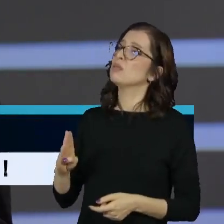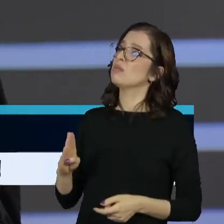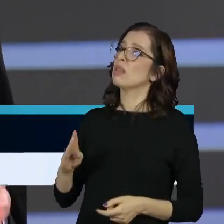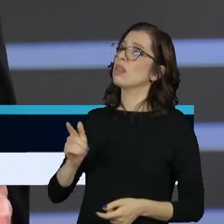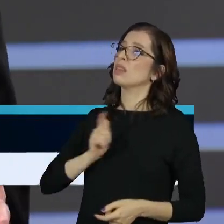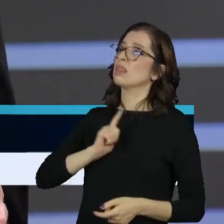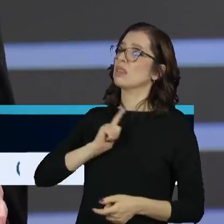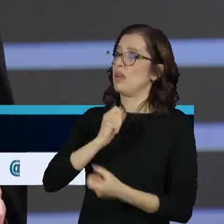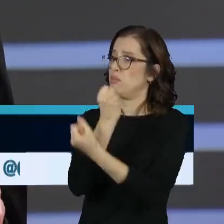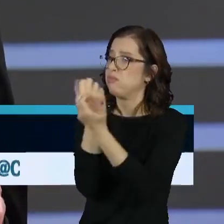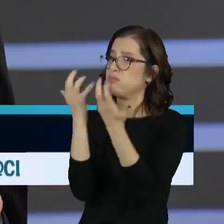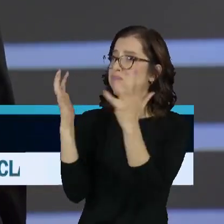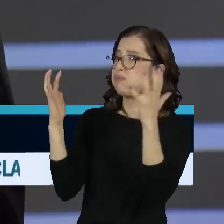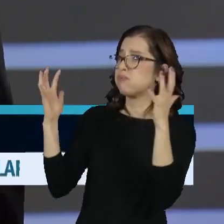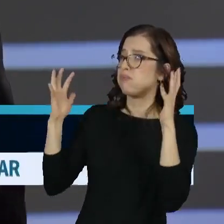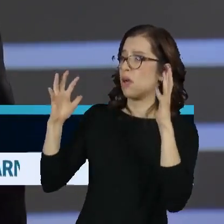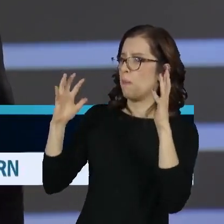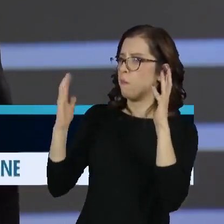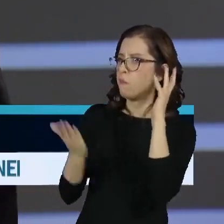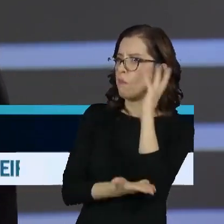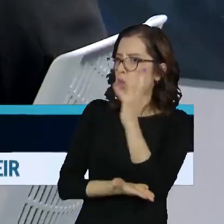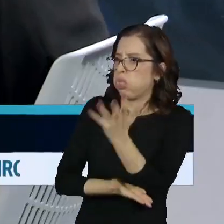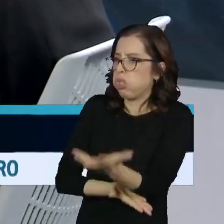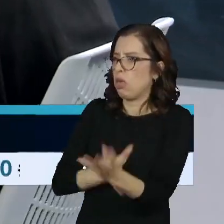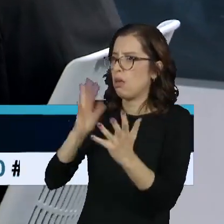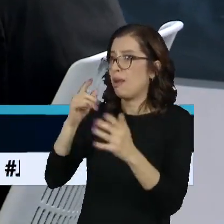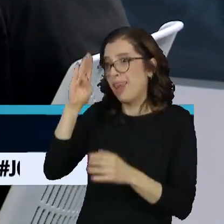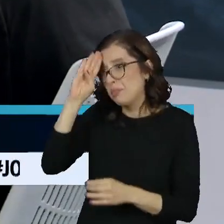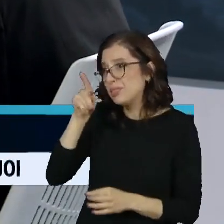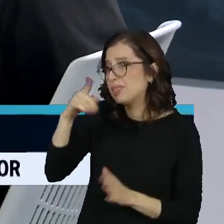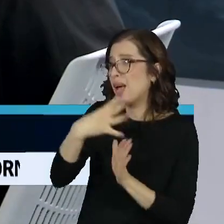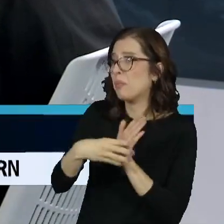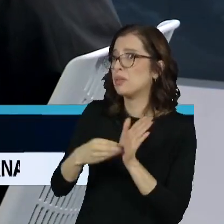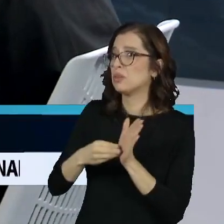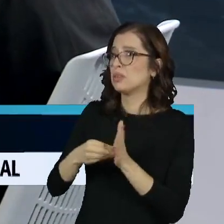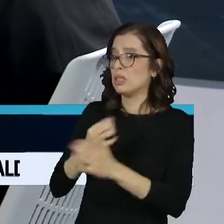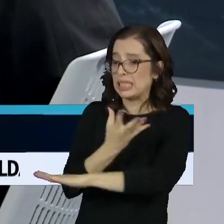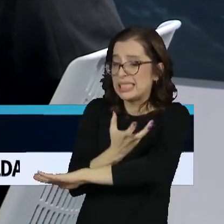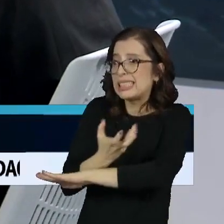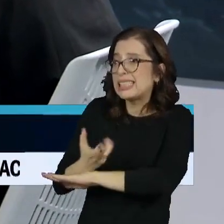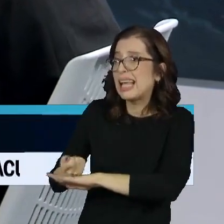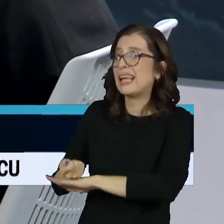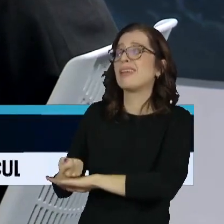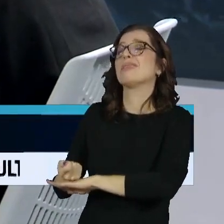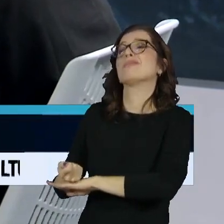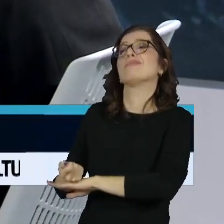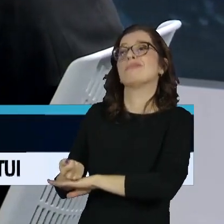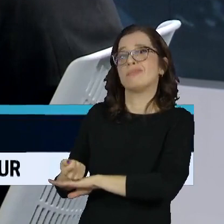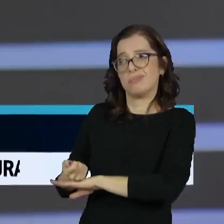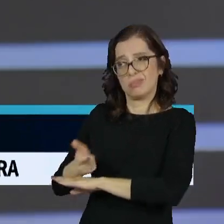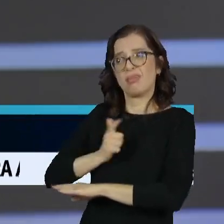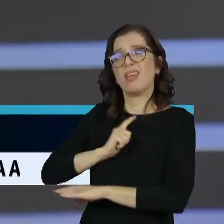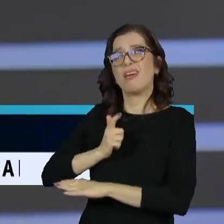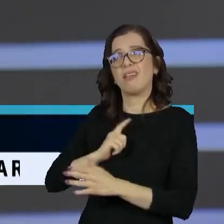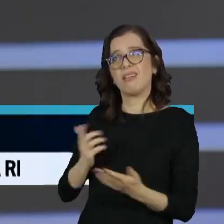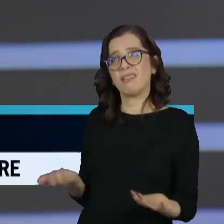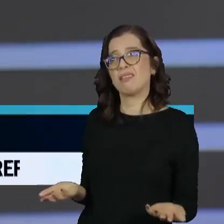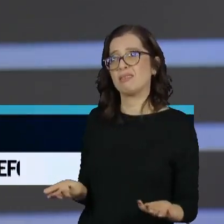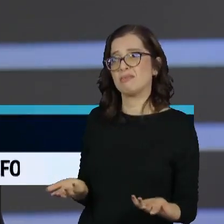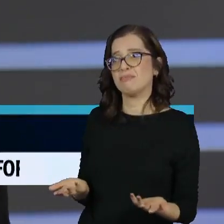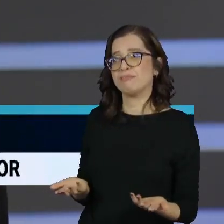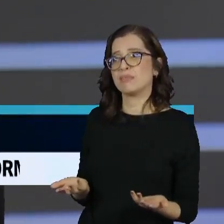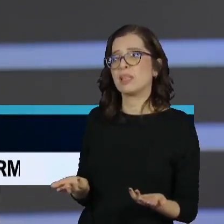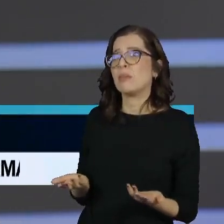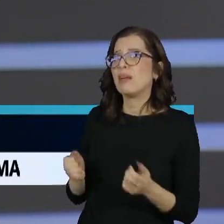e do Cerrado, eu acho importante focar na questão do transporte, no transporte urbano, o